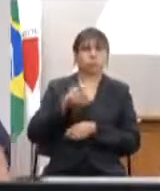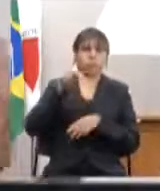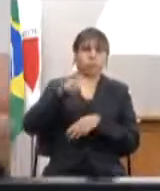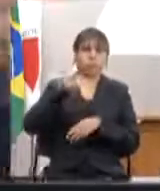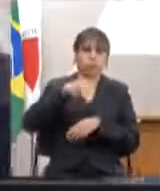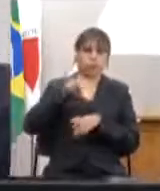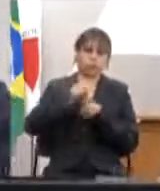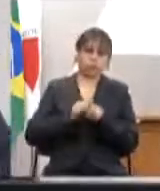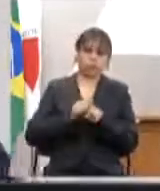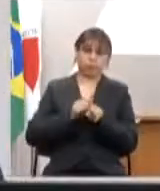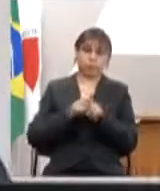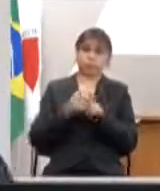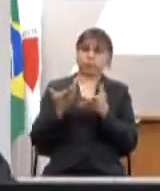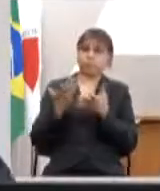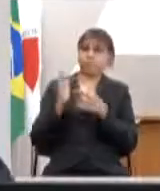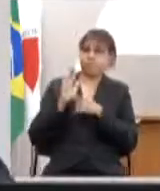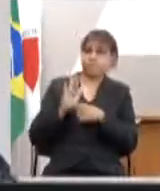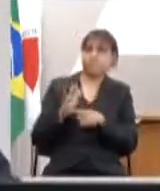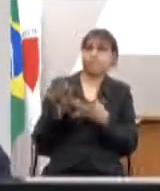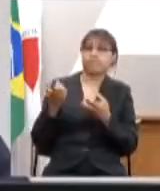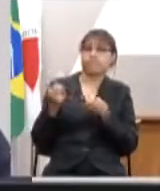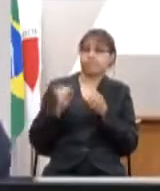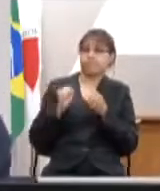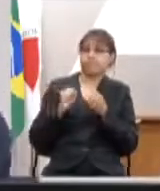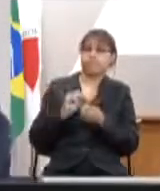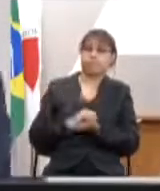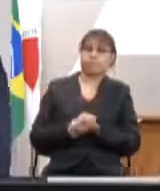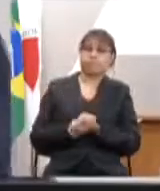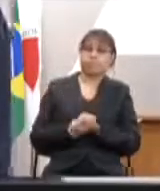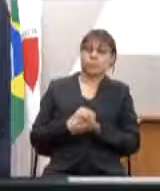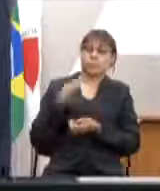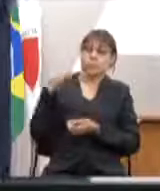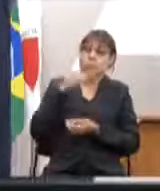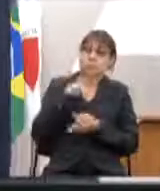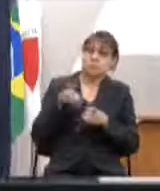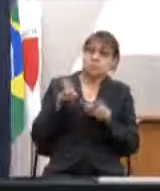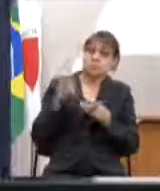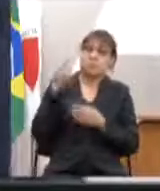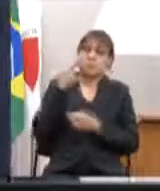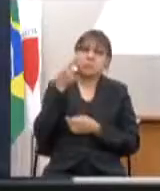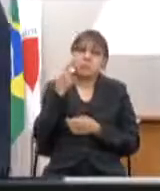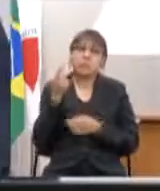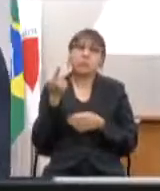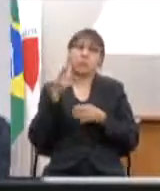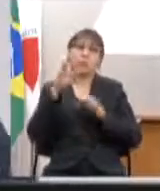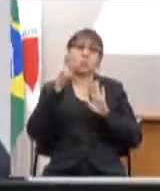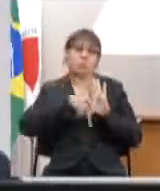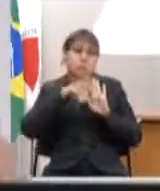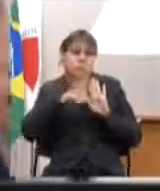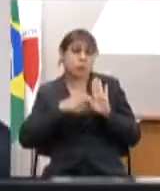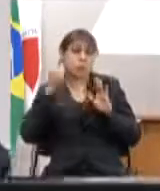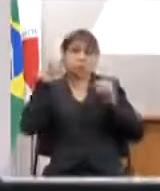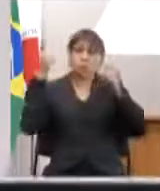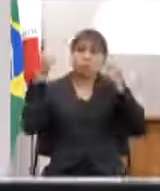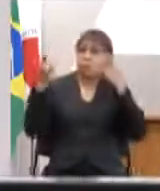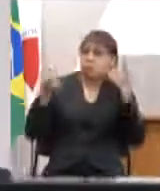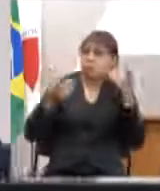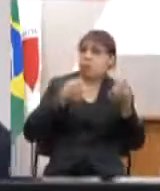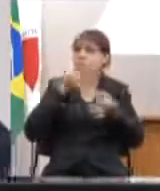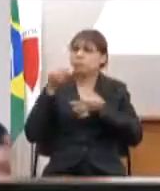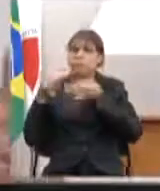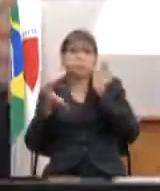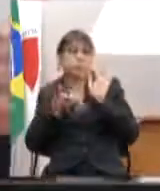eles brilham os olhos ao ver cada projeto cada ideia cada proposta